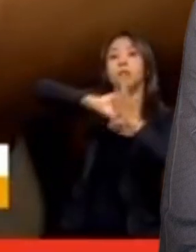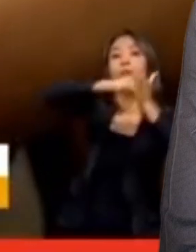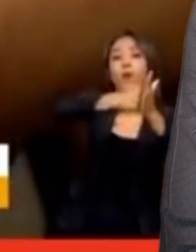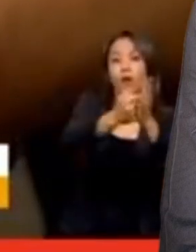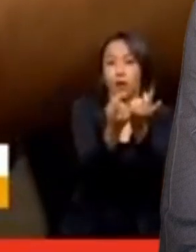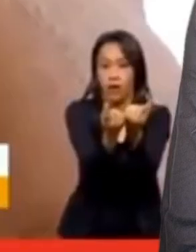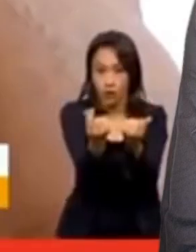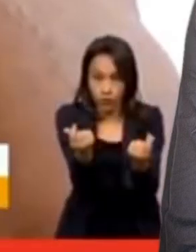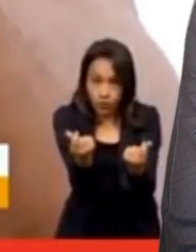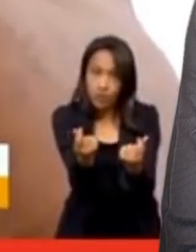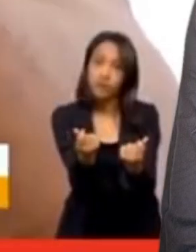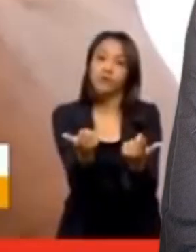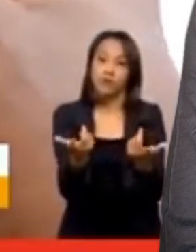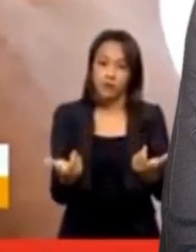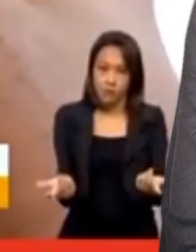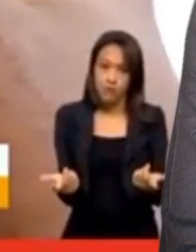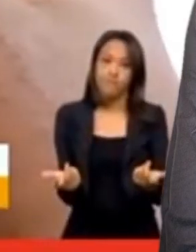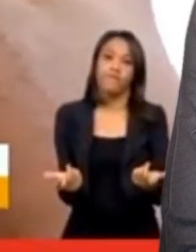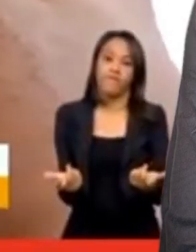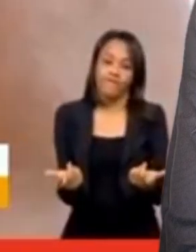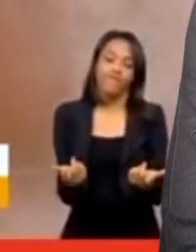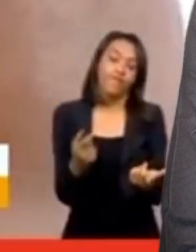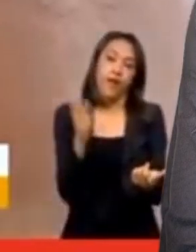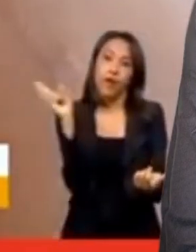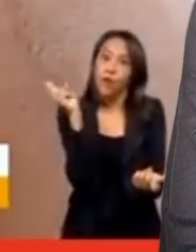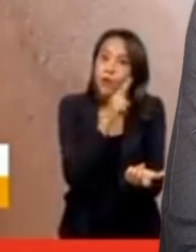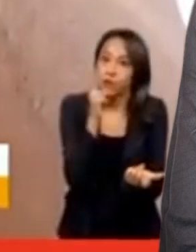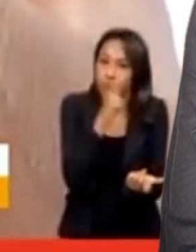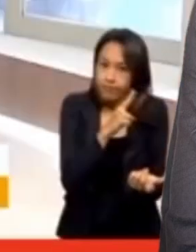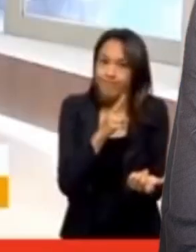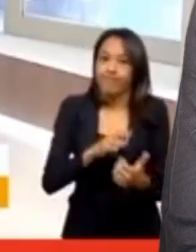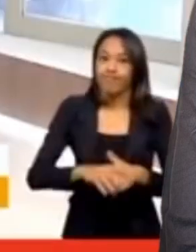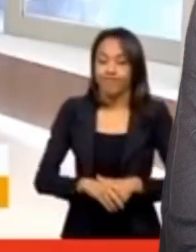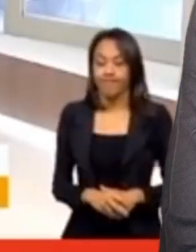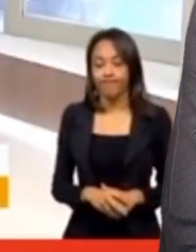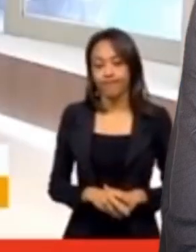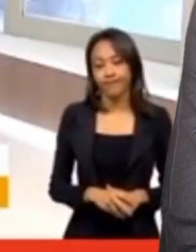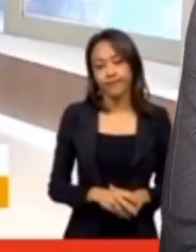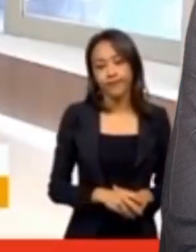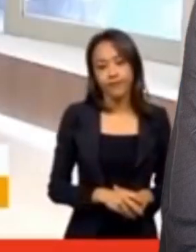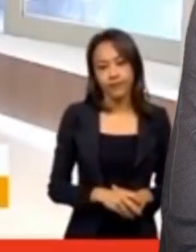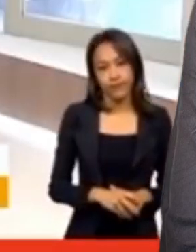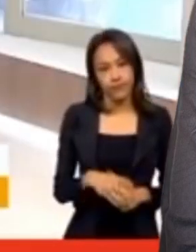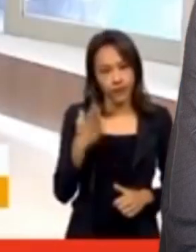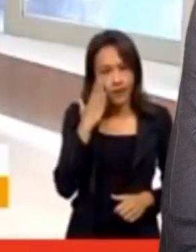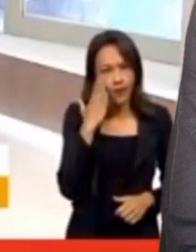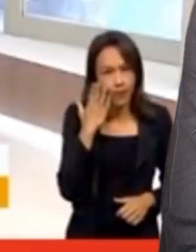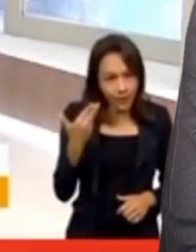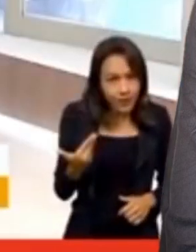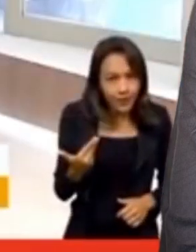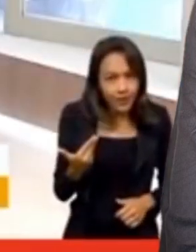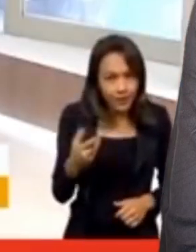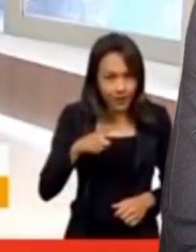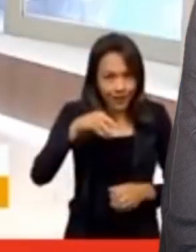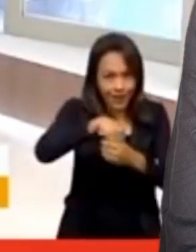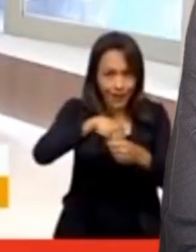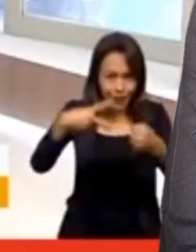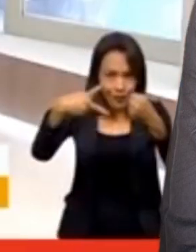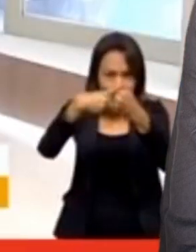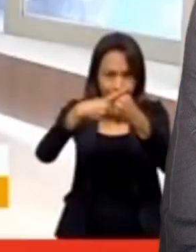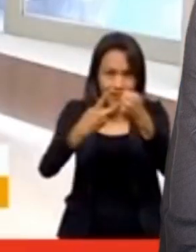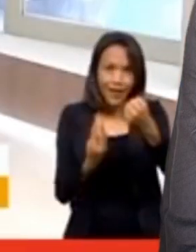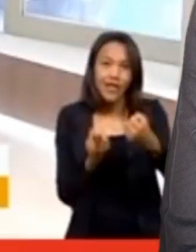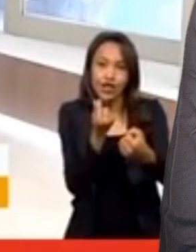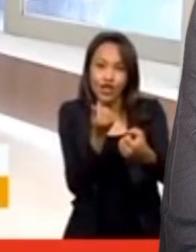dinheiro de jeito mais rápido. Sabia dessa funcionalidade lá do Pix e devolver